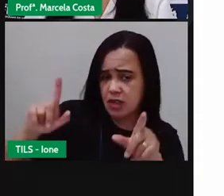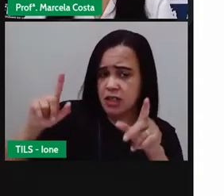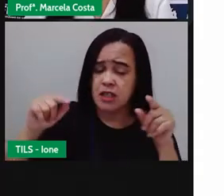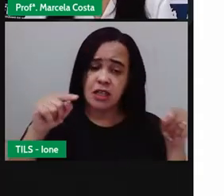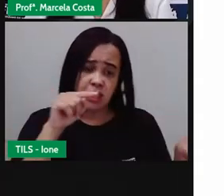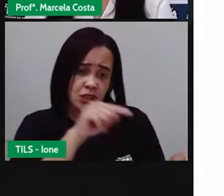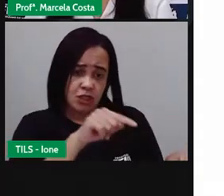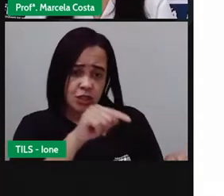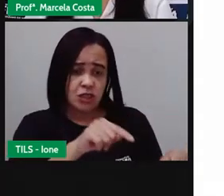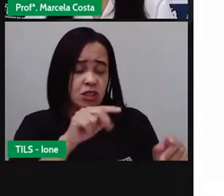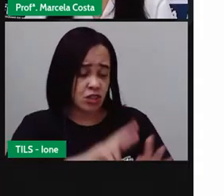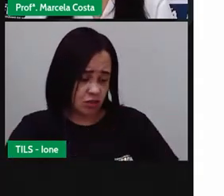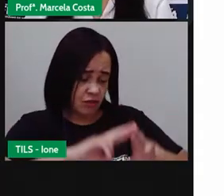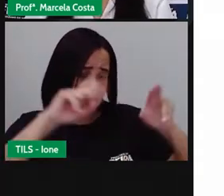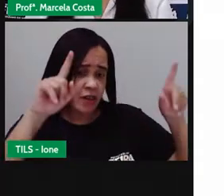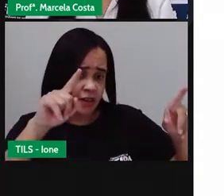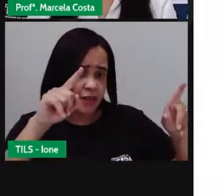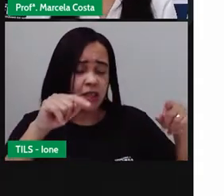diferente de você.